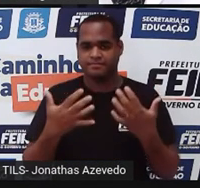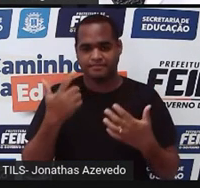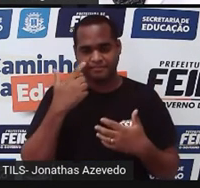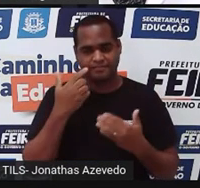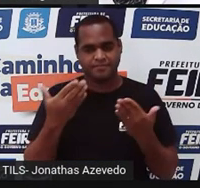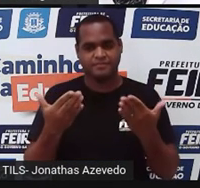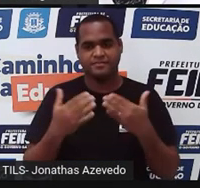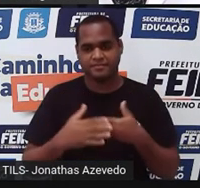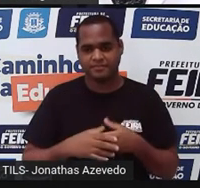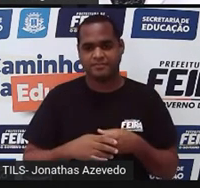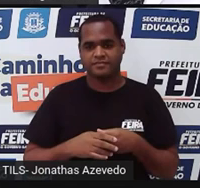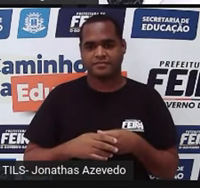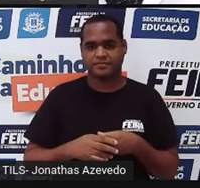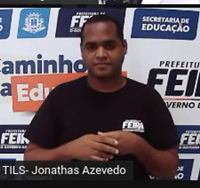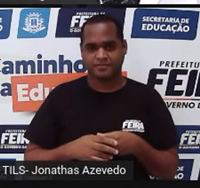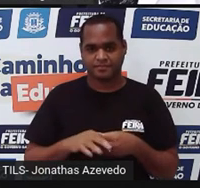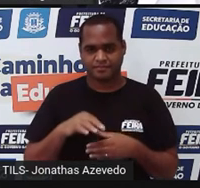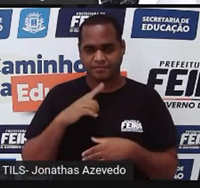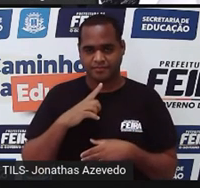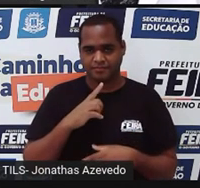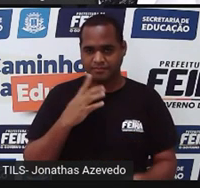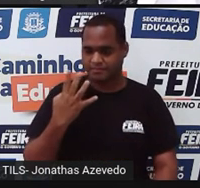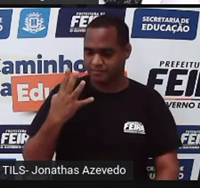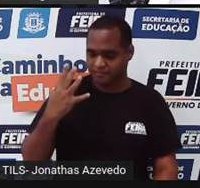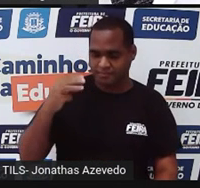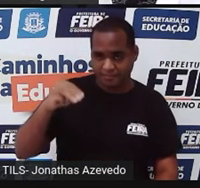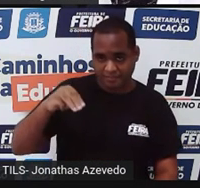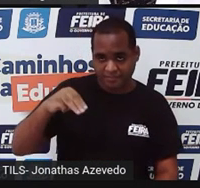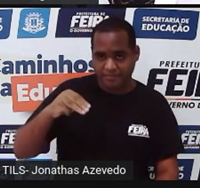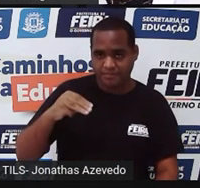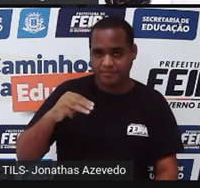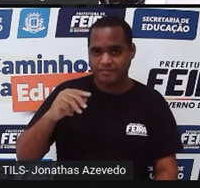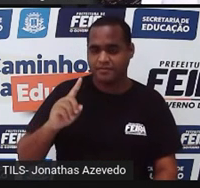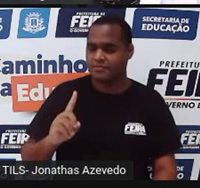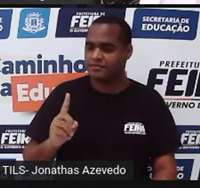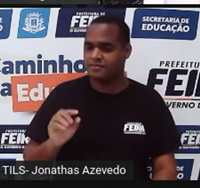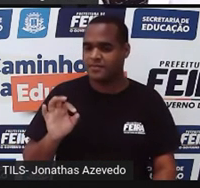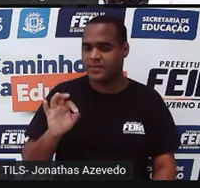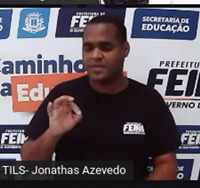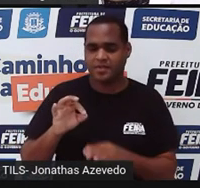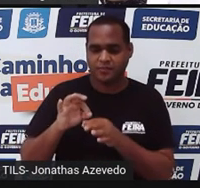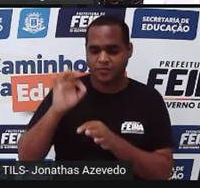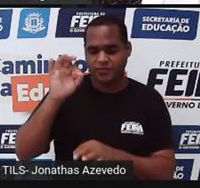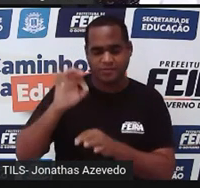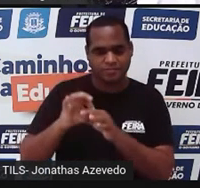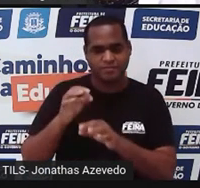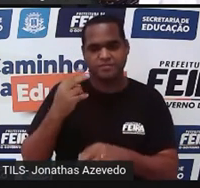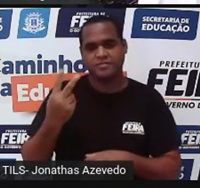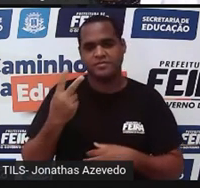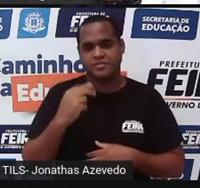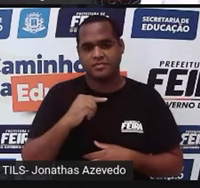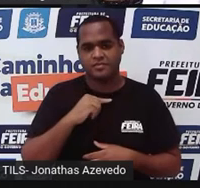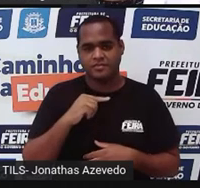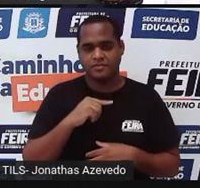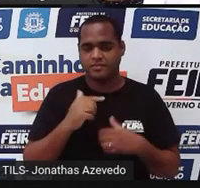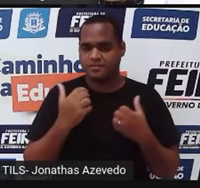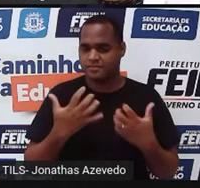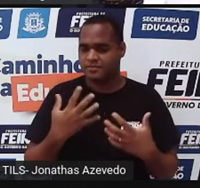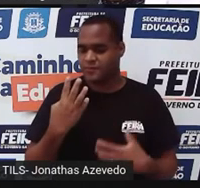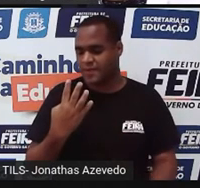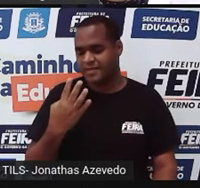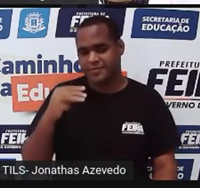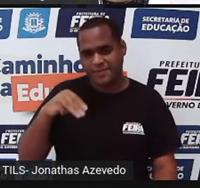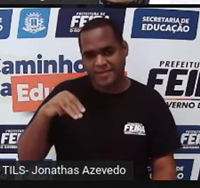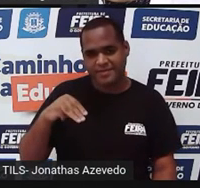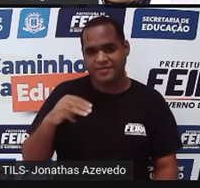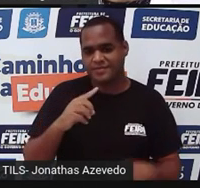o comprimento quatro metros e a altura dois. é só fazer a multiplicação. Quatro metros vezes